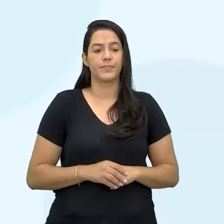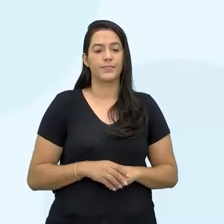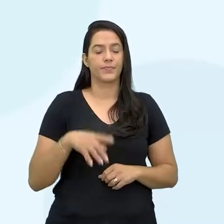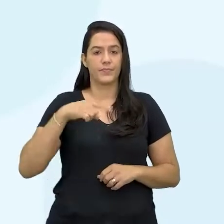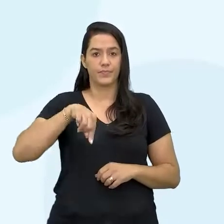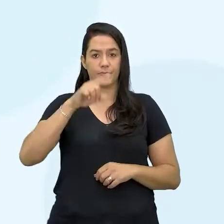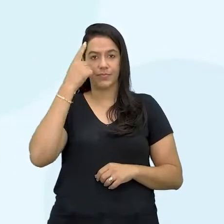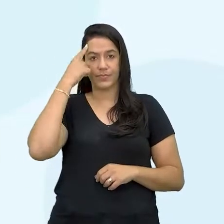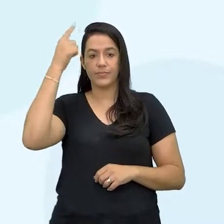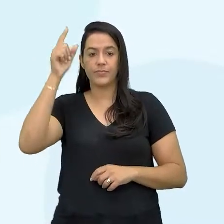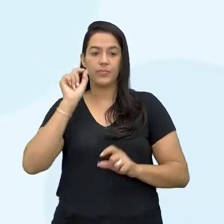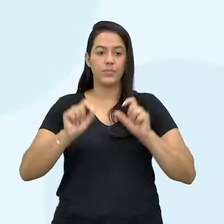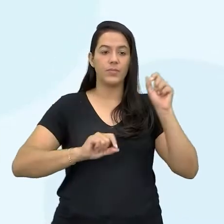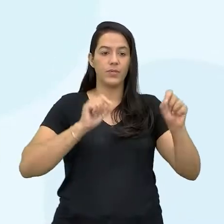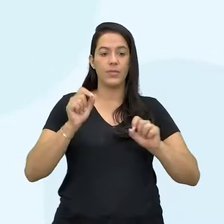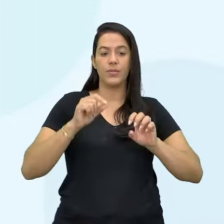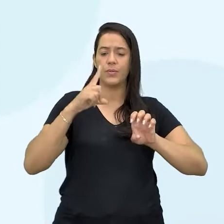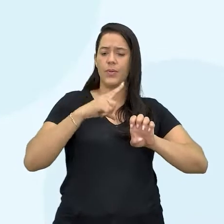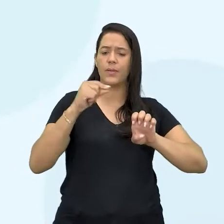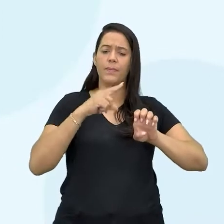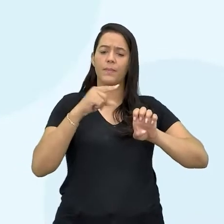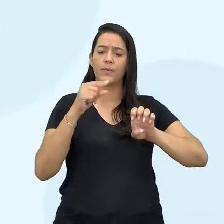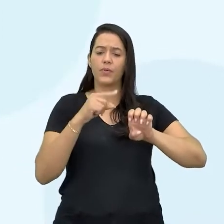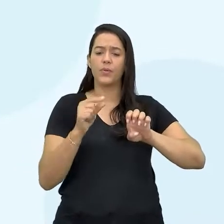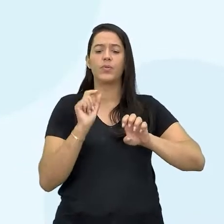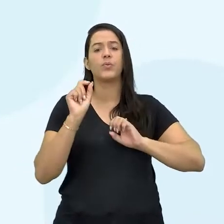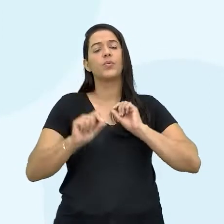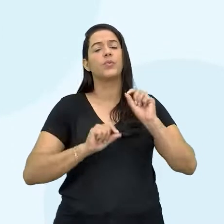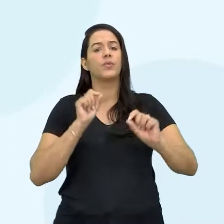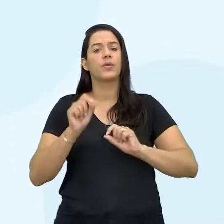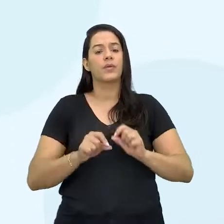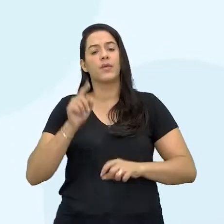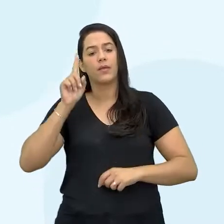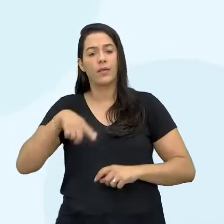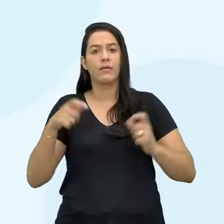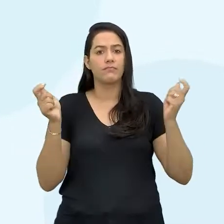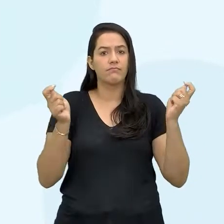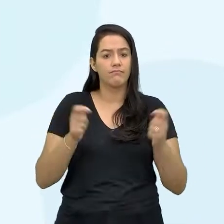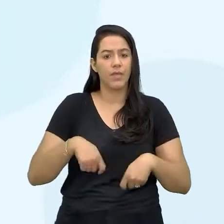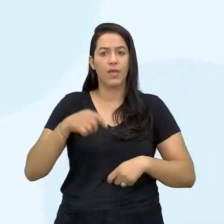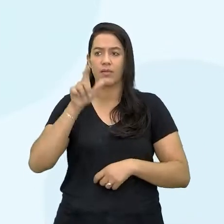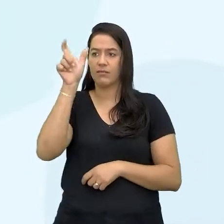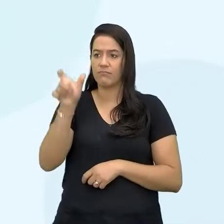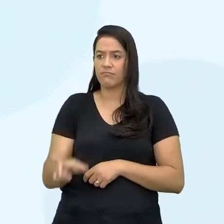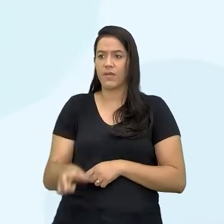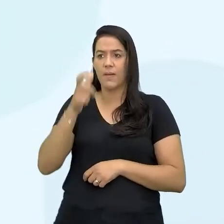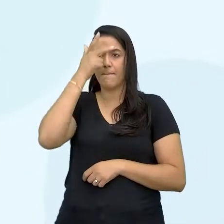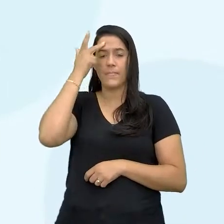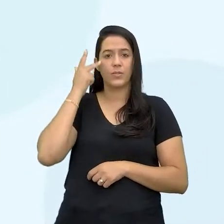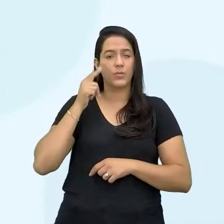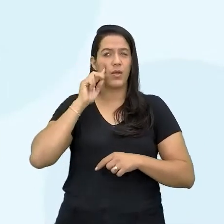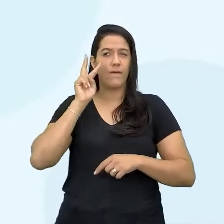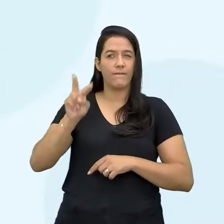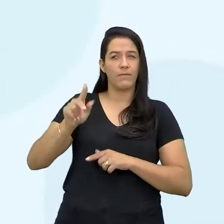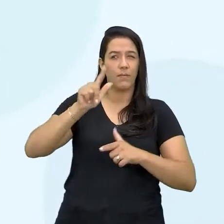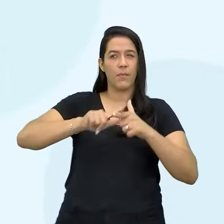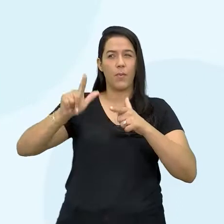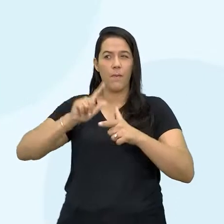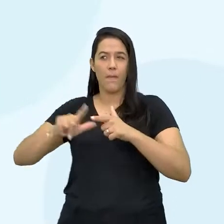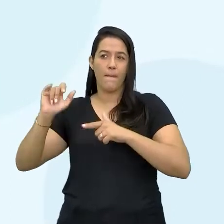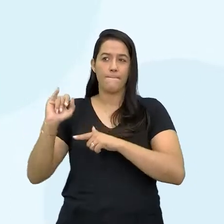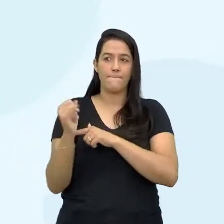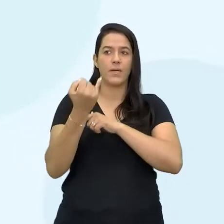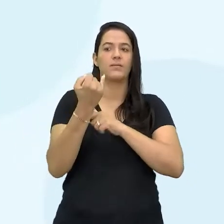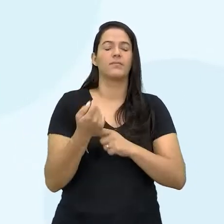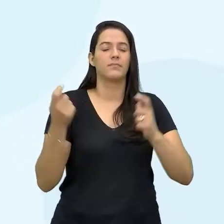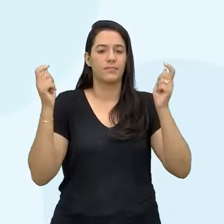Lembrando, né? O que é o empreendedorismo, né? Empreendedorismo é a capacidade que uma pessoa tem de identificar problemas e oportunidades,